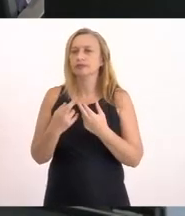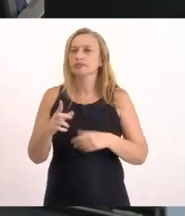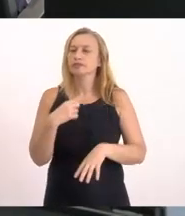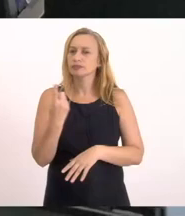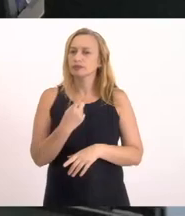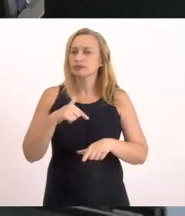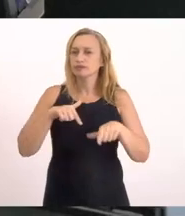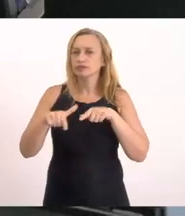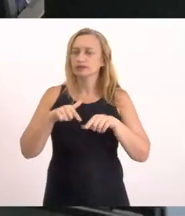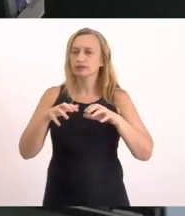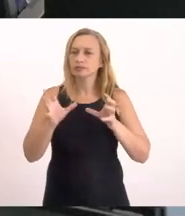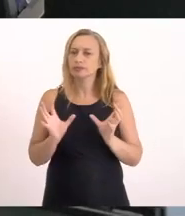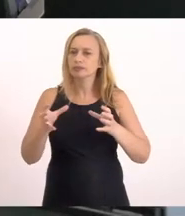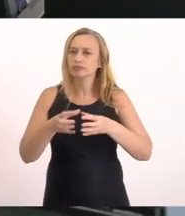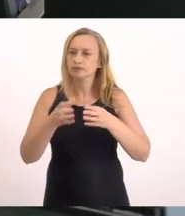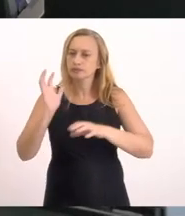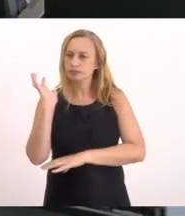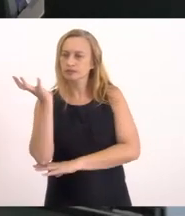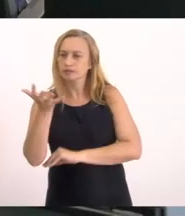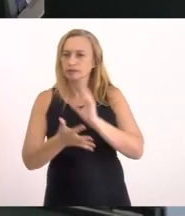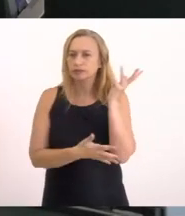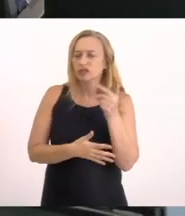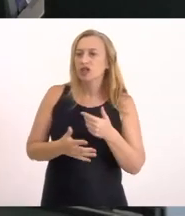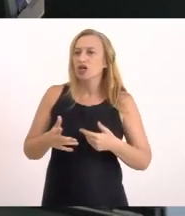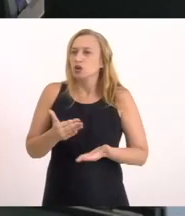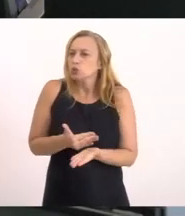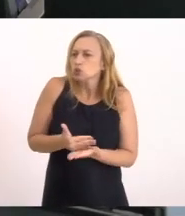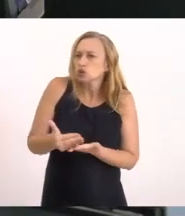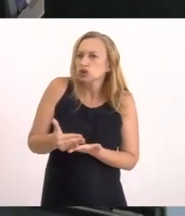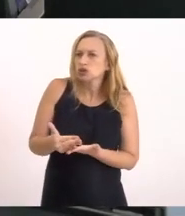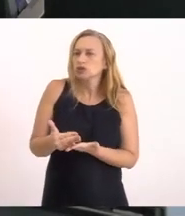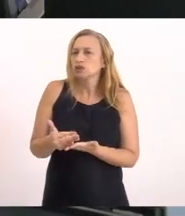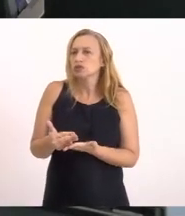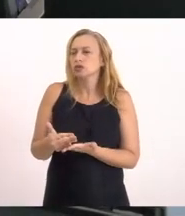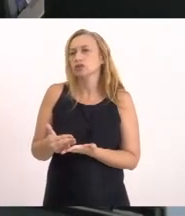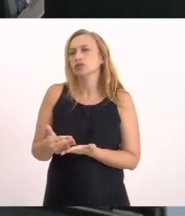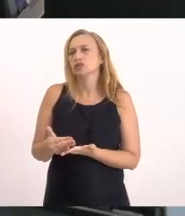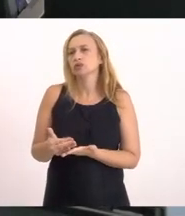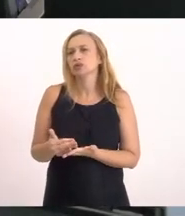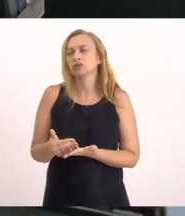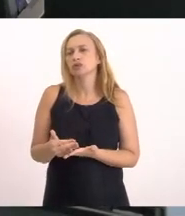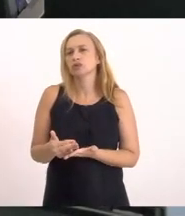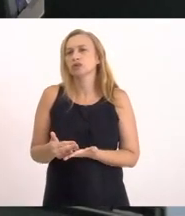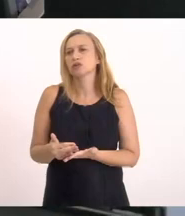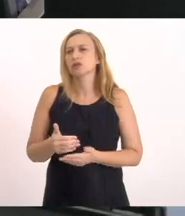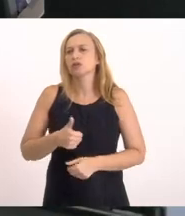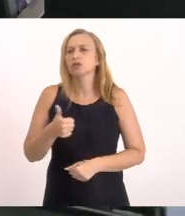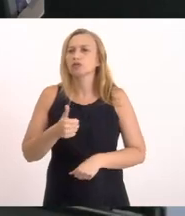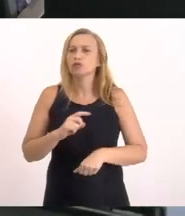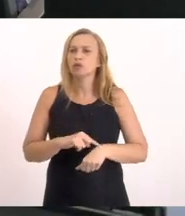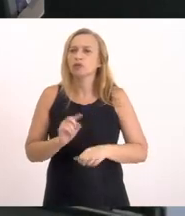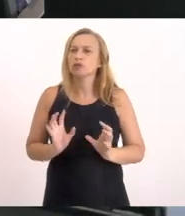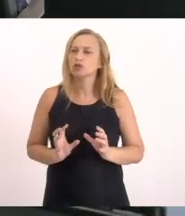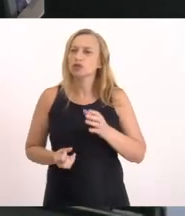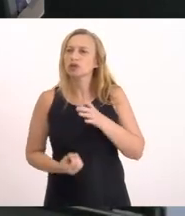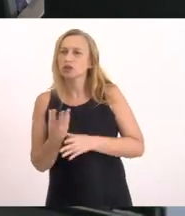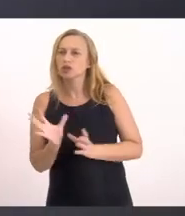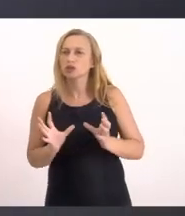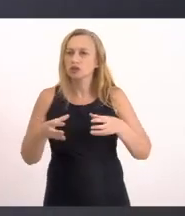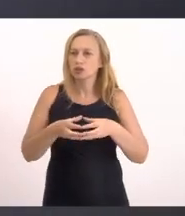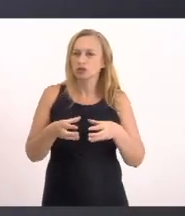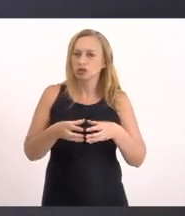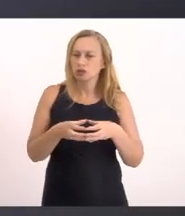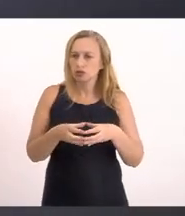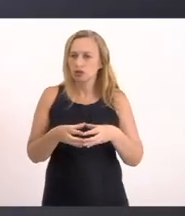Aqui na Comissão De Meio Ambiente Desde o início Quando No primeiro bienio A gente estava Com a nossa equipe Como presidente Da Comissão De